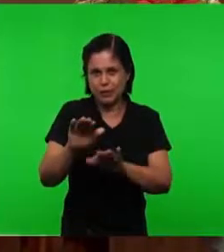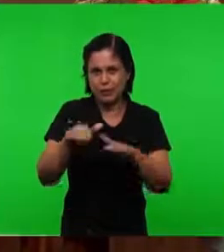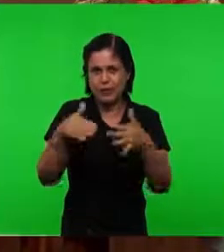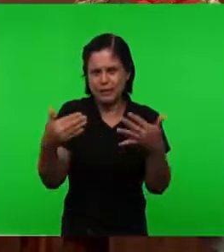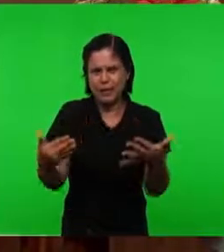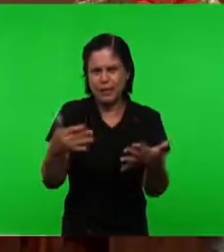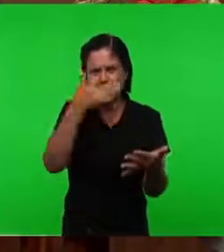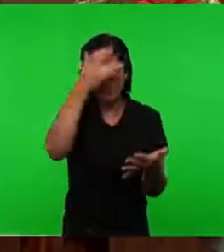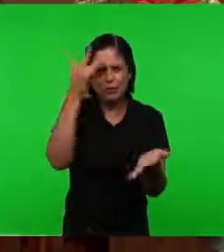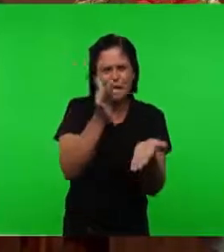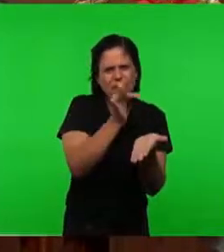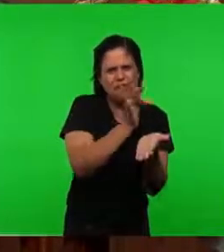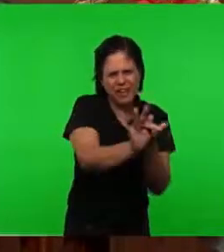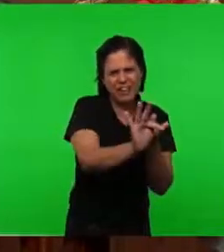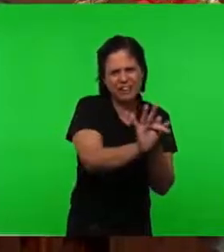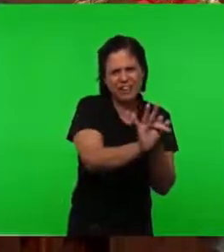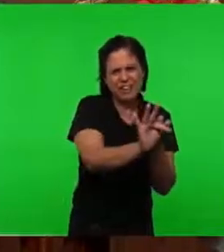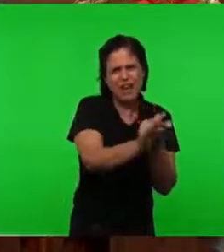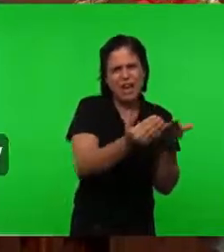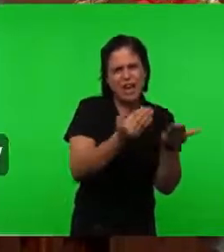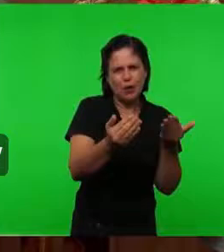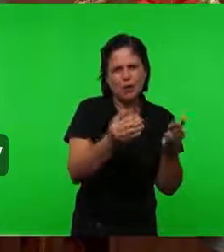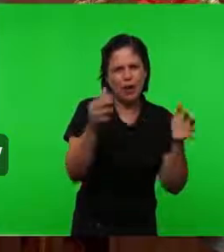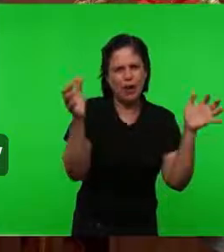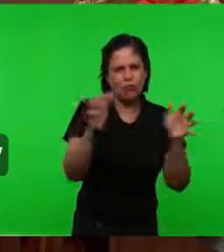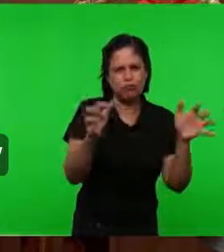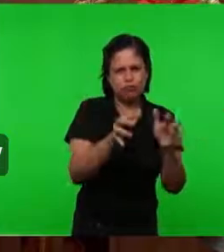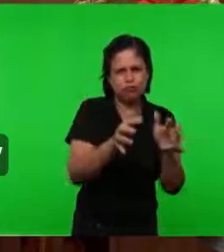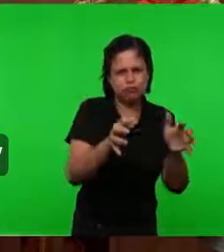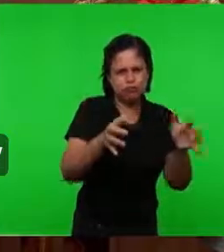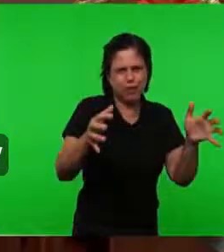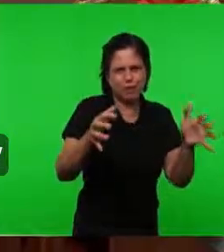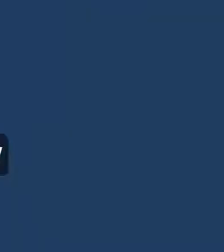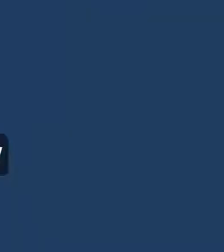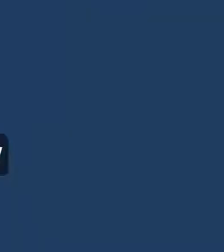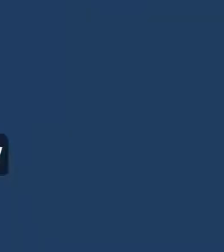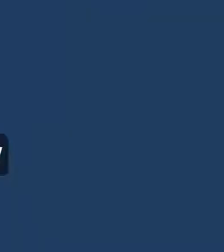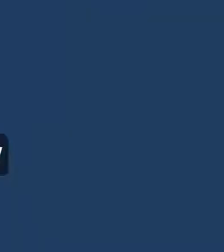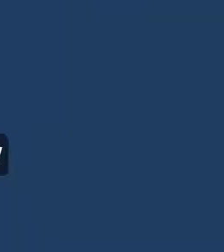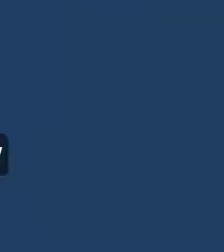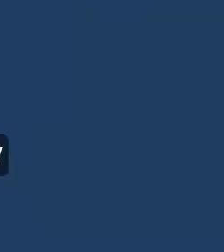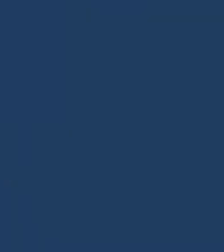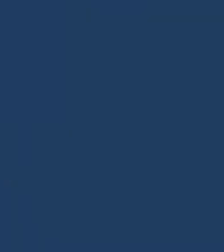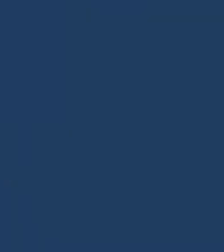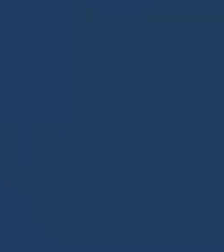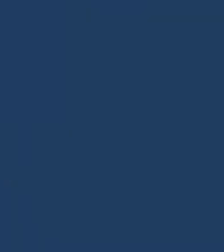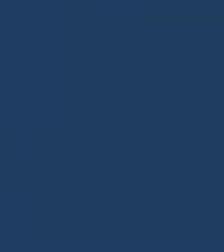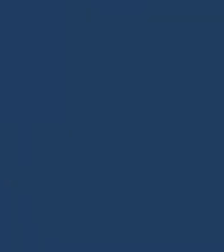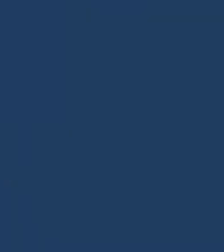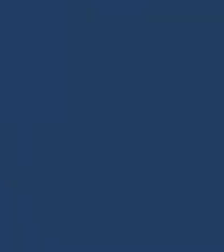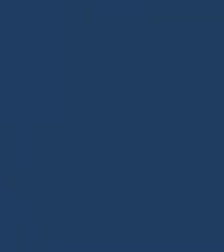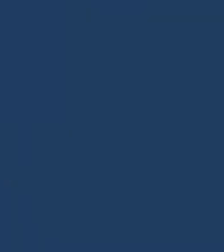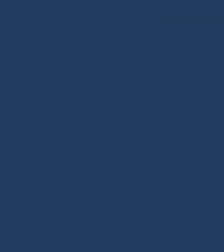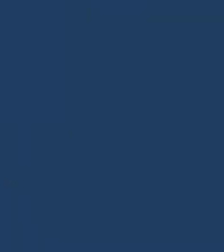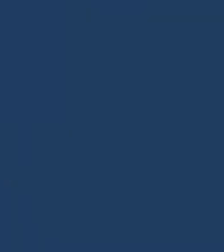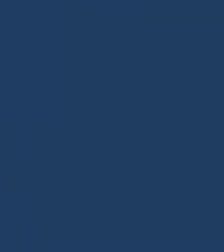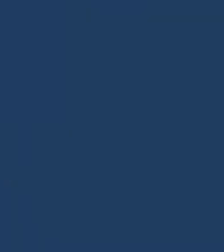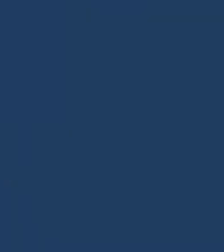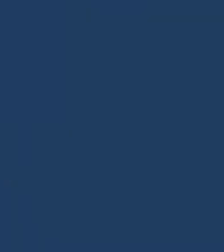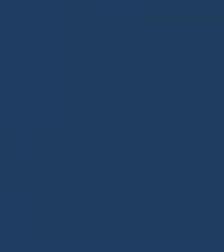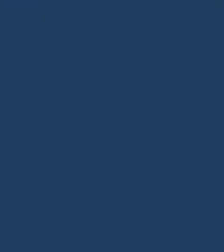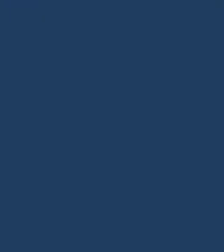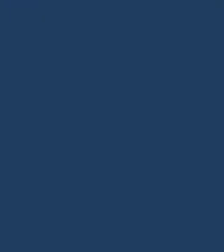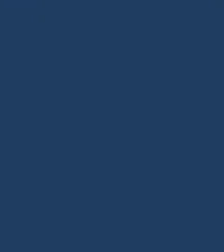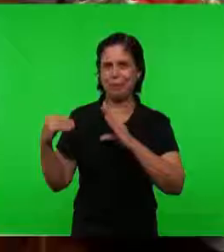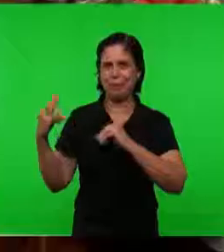apodrece Assim eu vou Dar a palavra Mais uma vez Ao pastor Para ele agora Fazer a próxima Pergunta E deixar Para que os